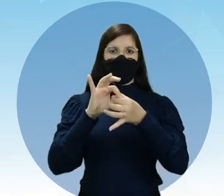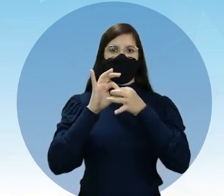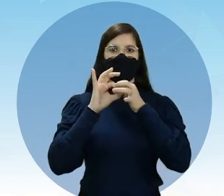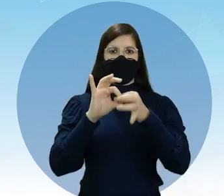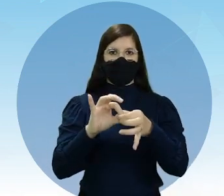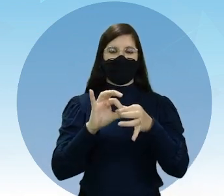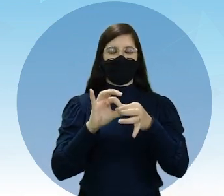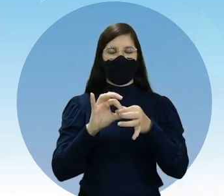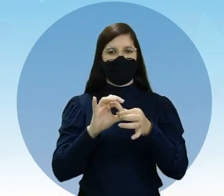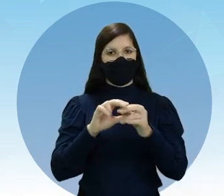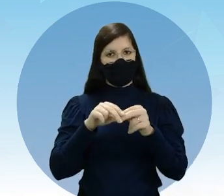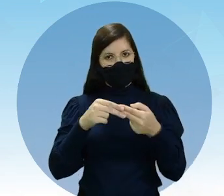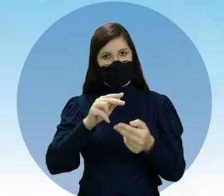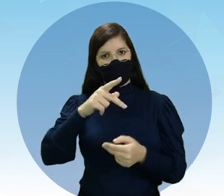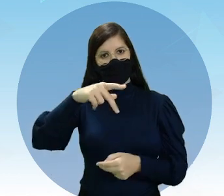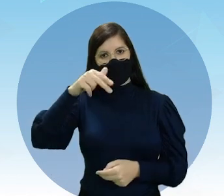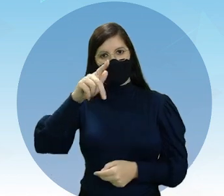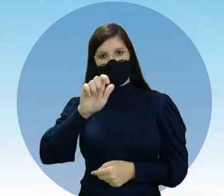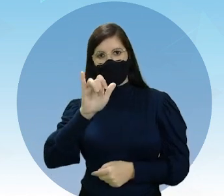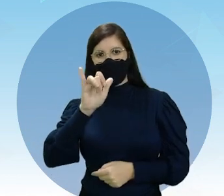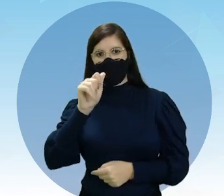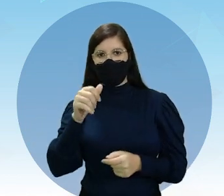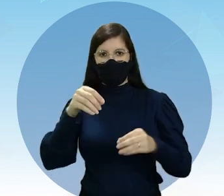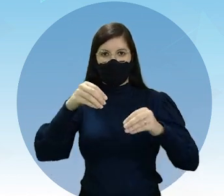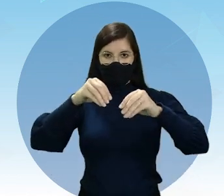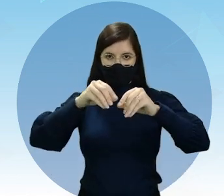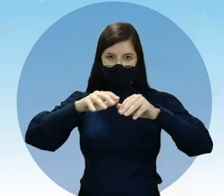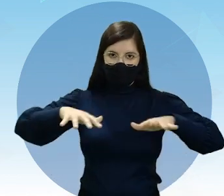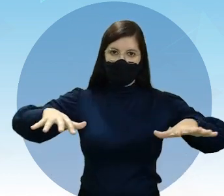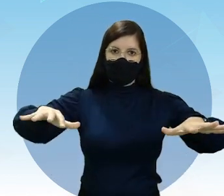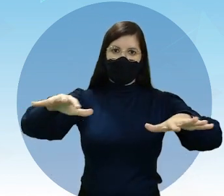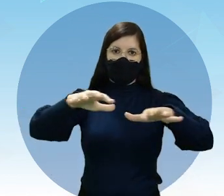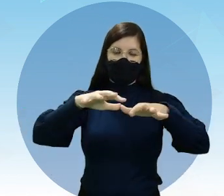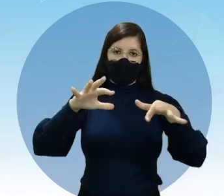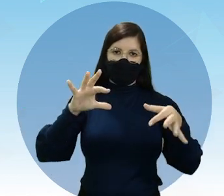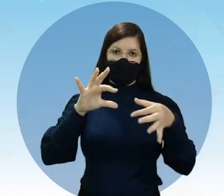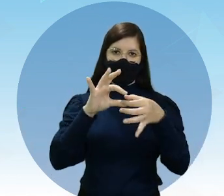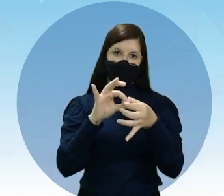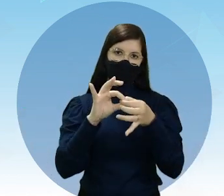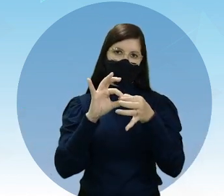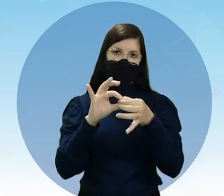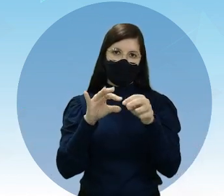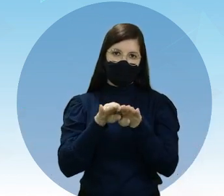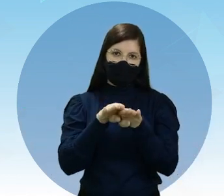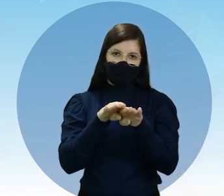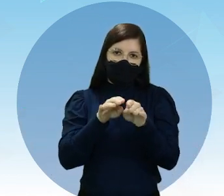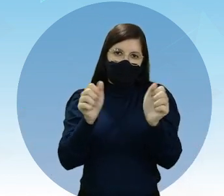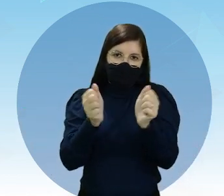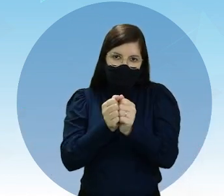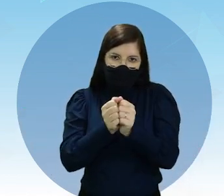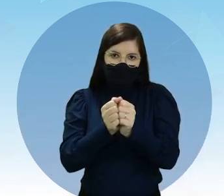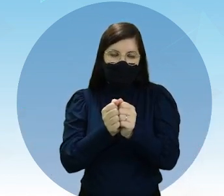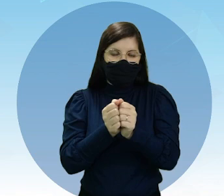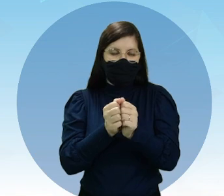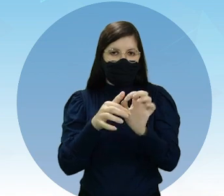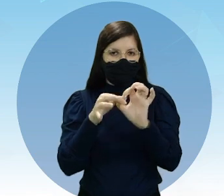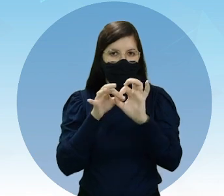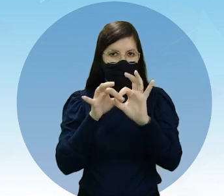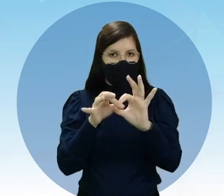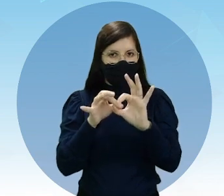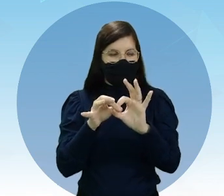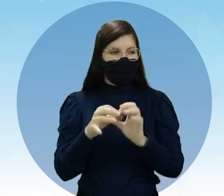Esse nome Pangeia quer dizer que as terras, elas estão ali, ó, juntinhas, bem unidas. Bom,